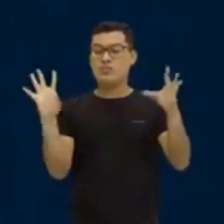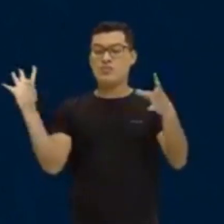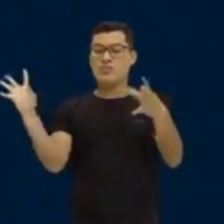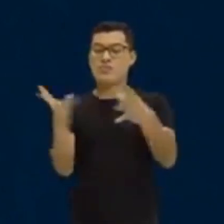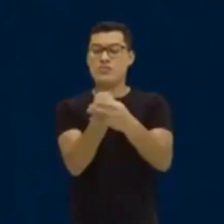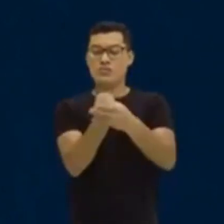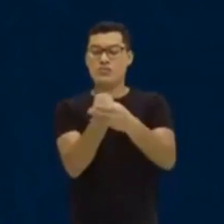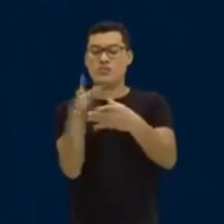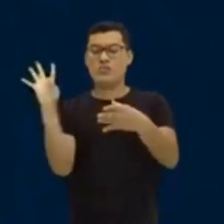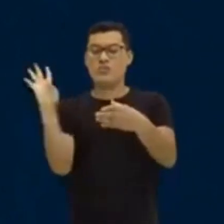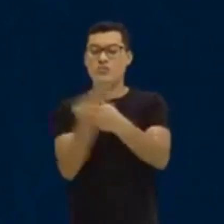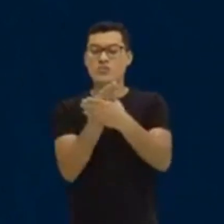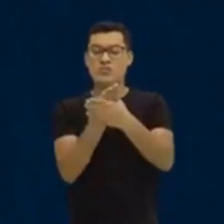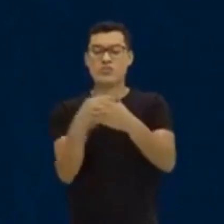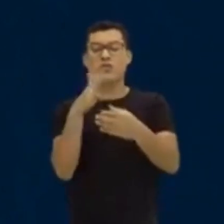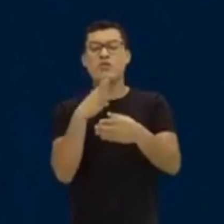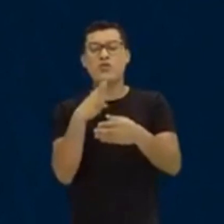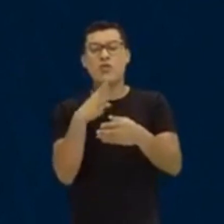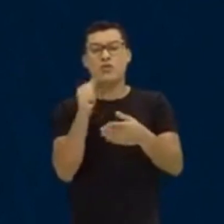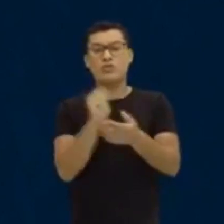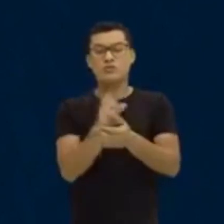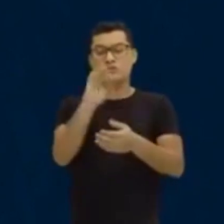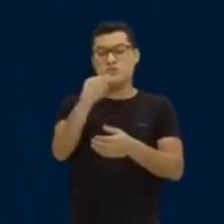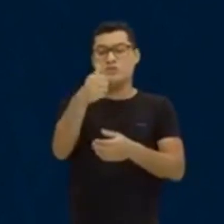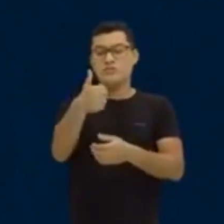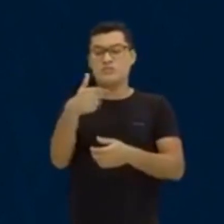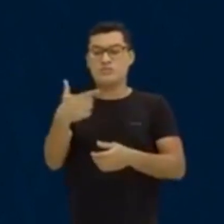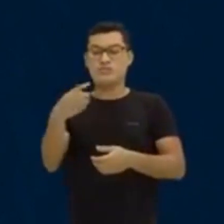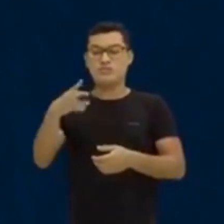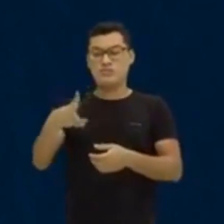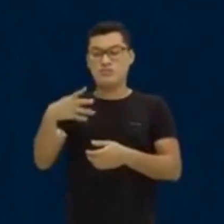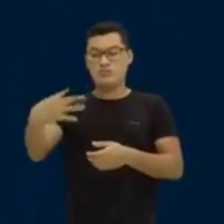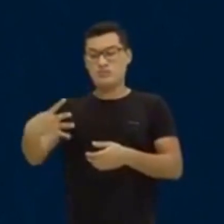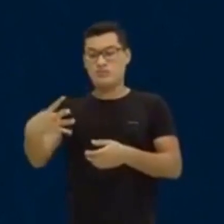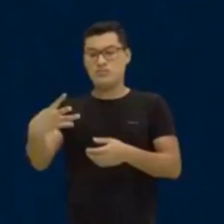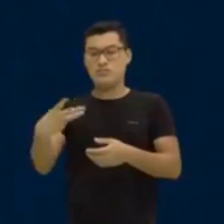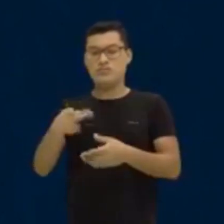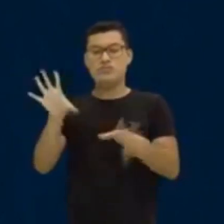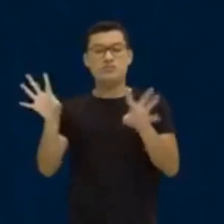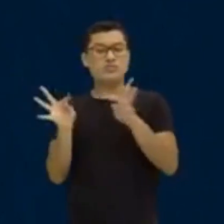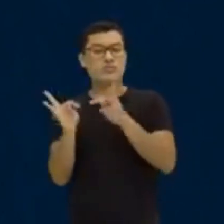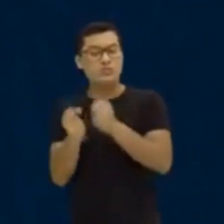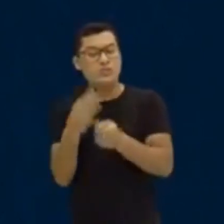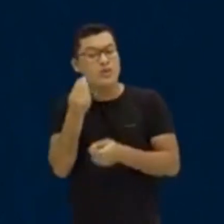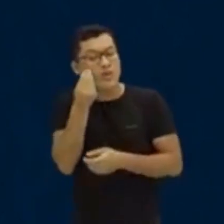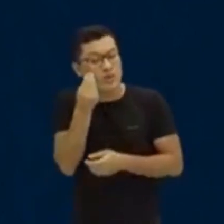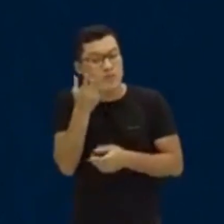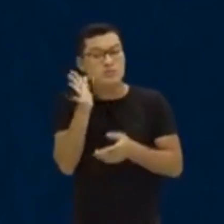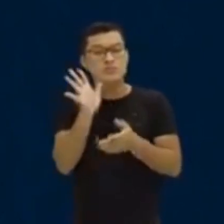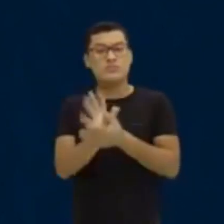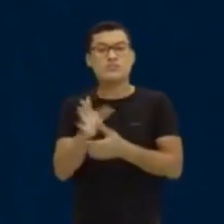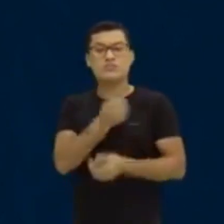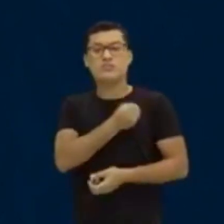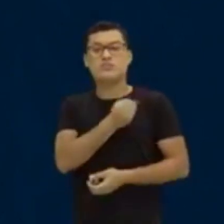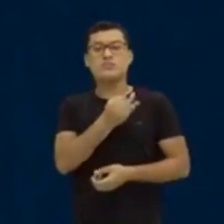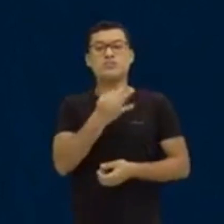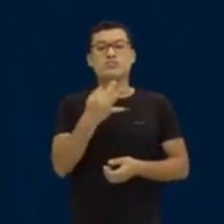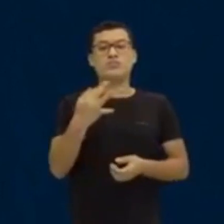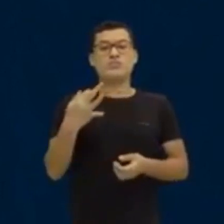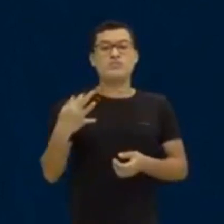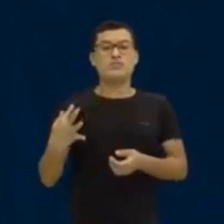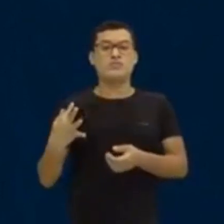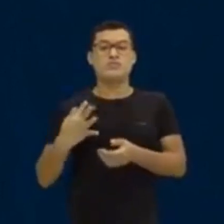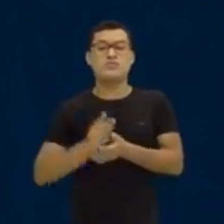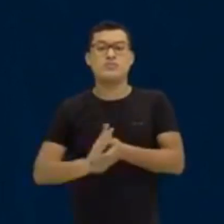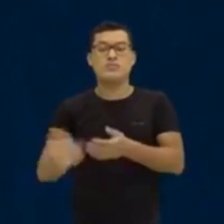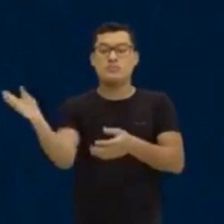já conhecem, 0, 1, 2, 3, 4, 5. Os números inteiros, observa. Os números inteiros, além dos